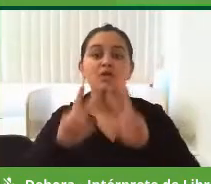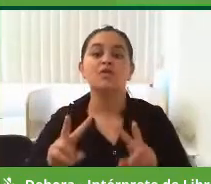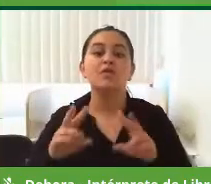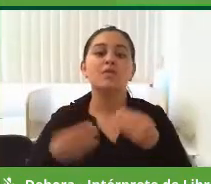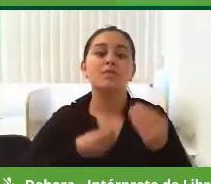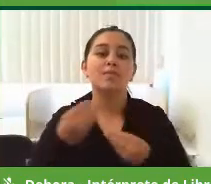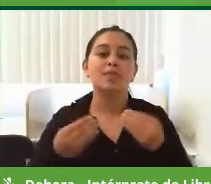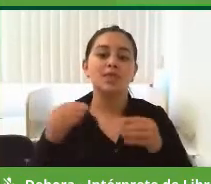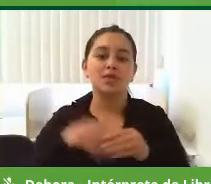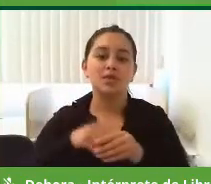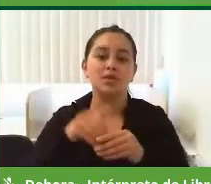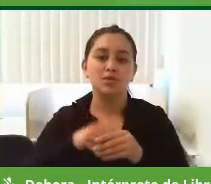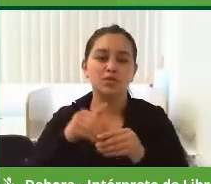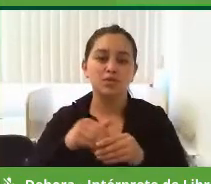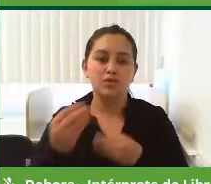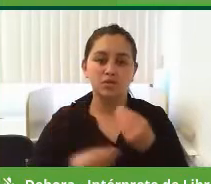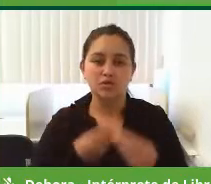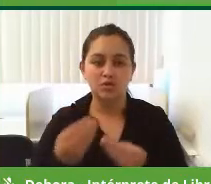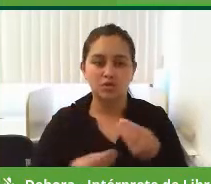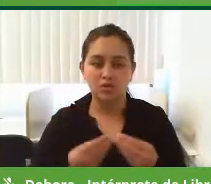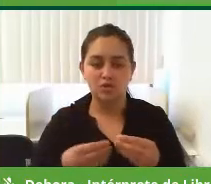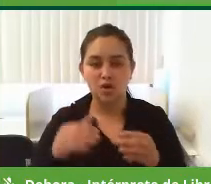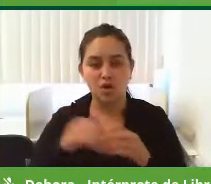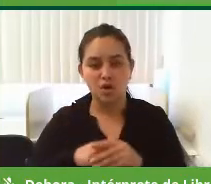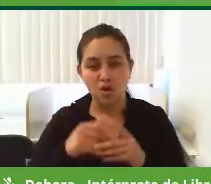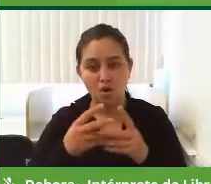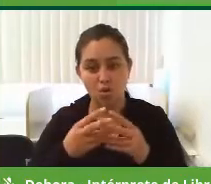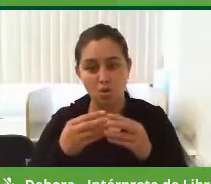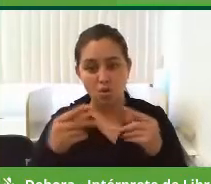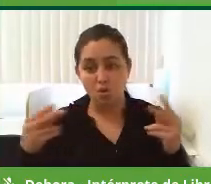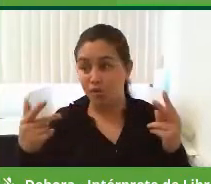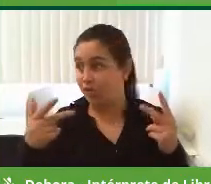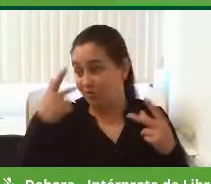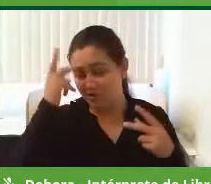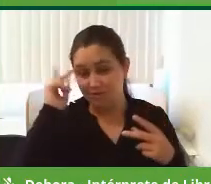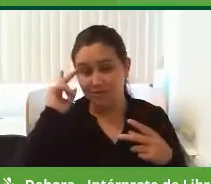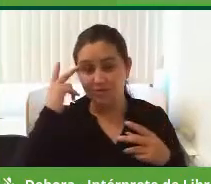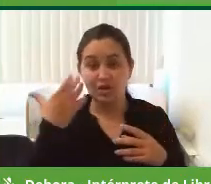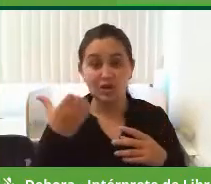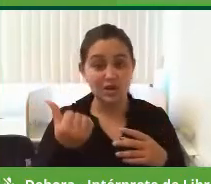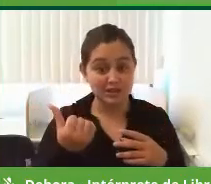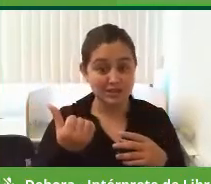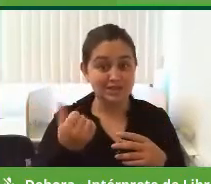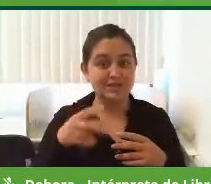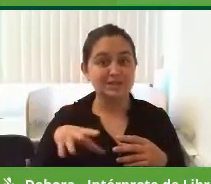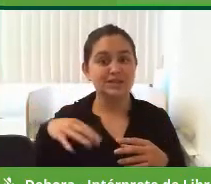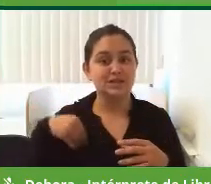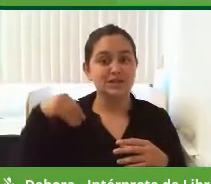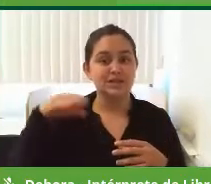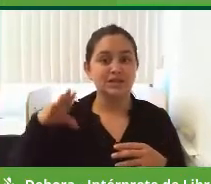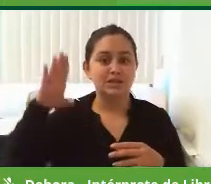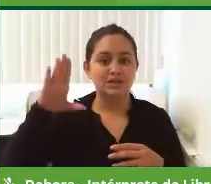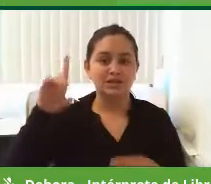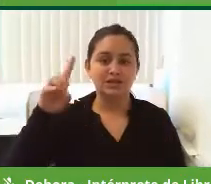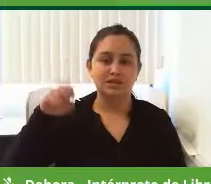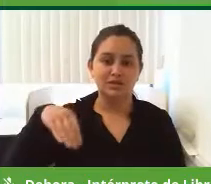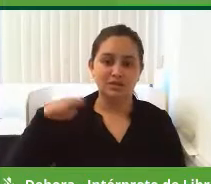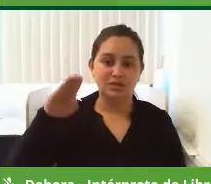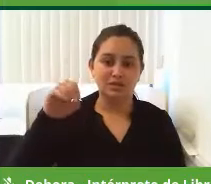os votos e como os votos vão pulverizar entre os seis candidatos, a democracia é isso aí,